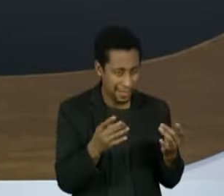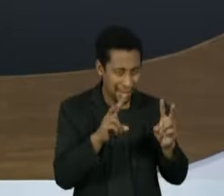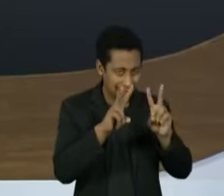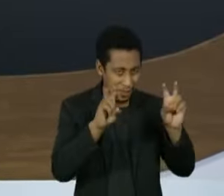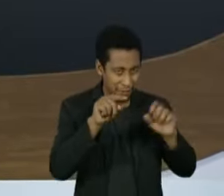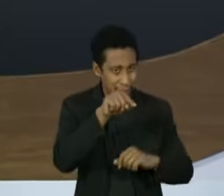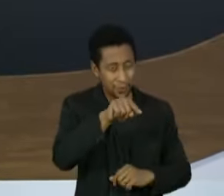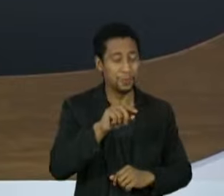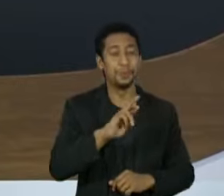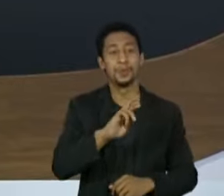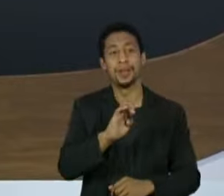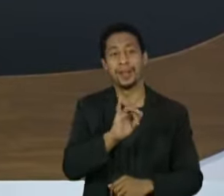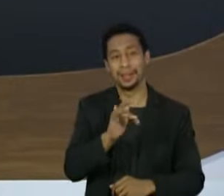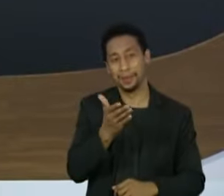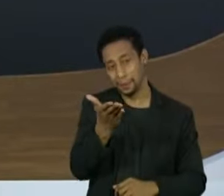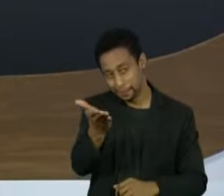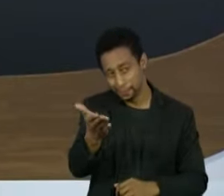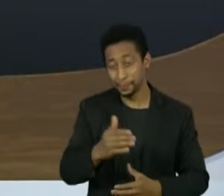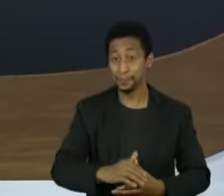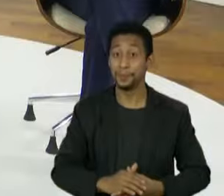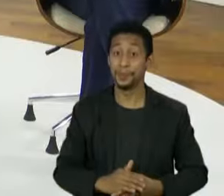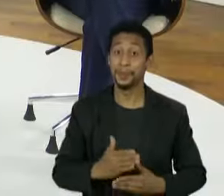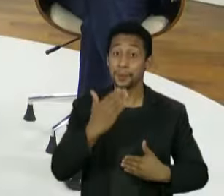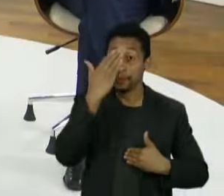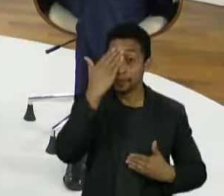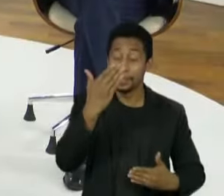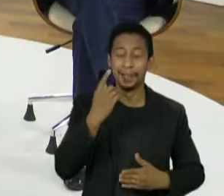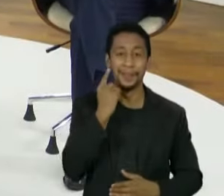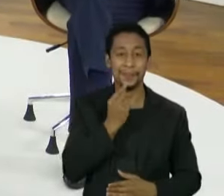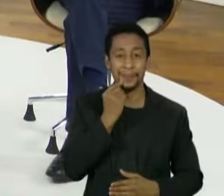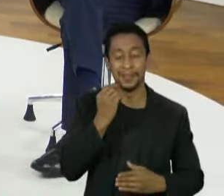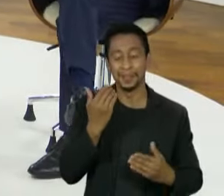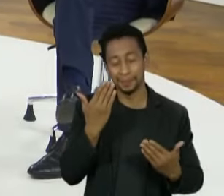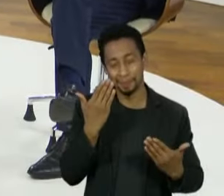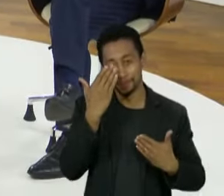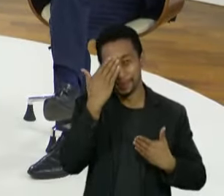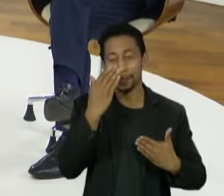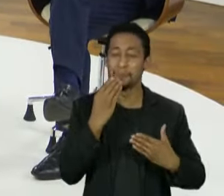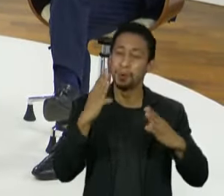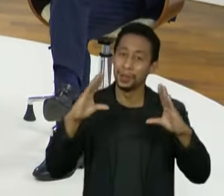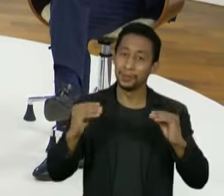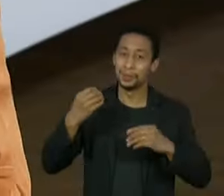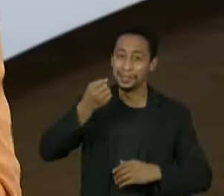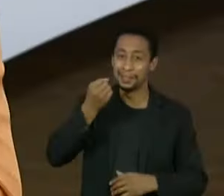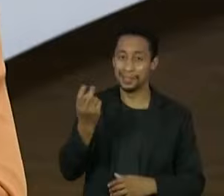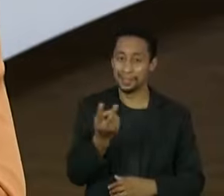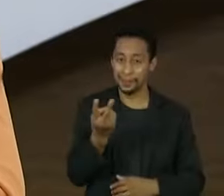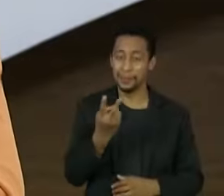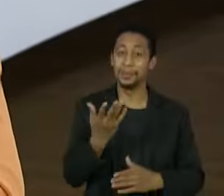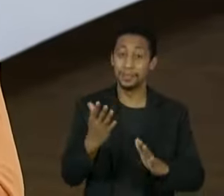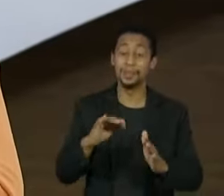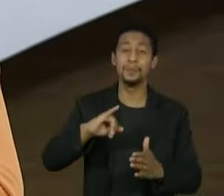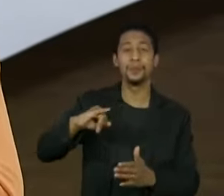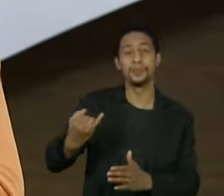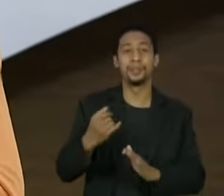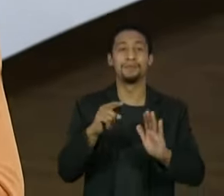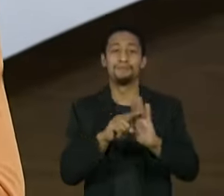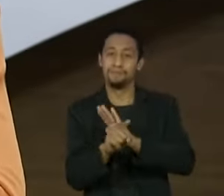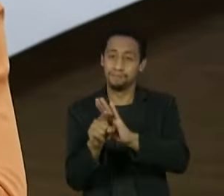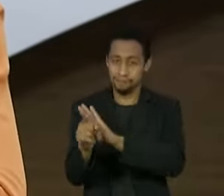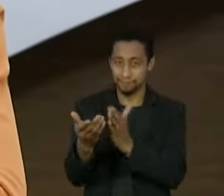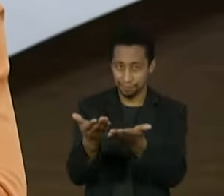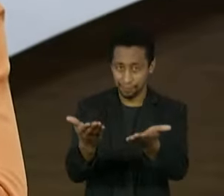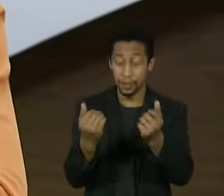detalhes. Raquel Vargas, por favor. Obrigada, Vera. Boa noite, senadores. Eu queria começar com o Contarato, para a gente fazer esse revisamento das perguntas.